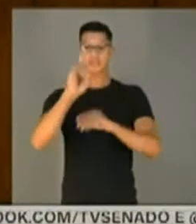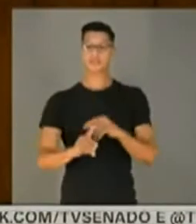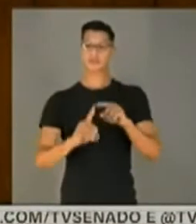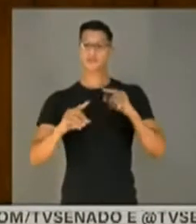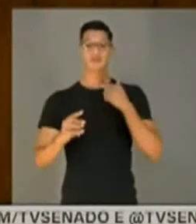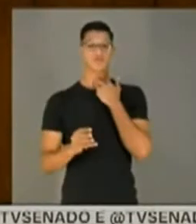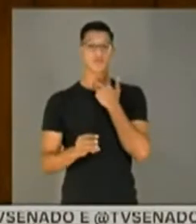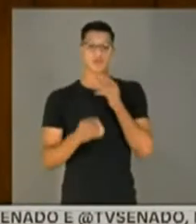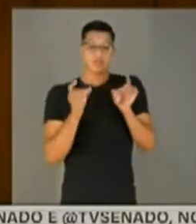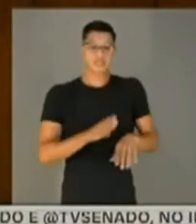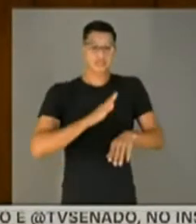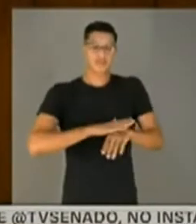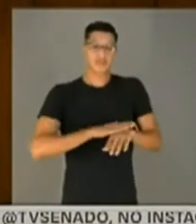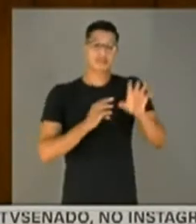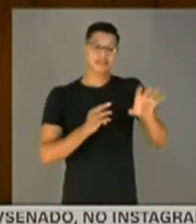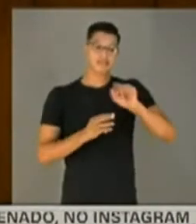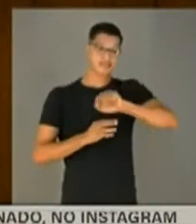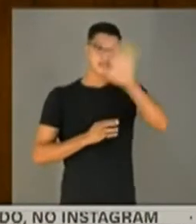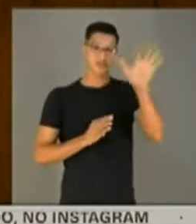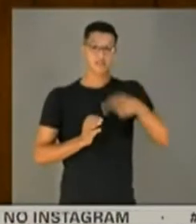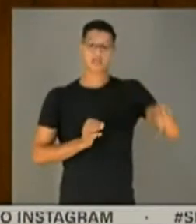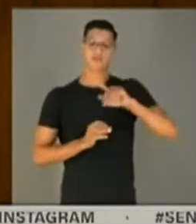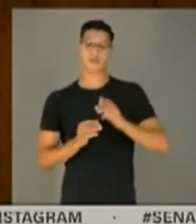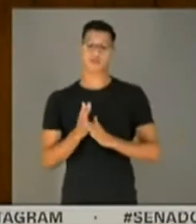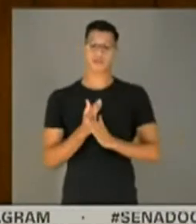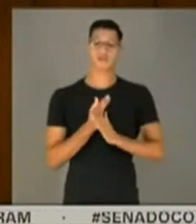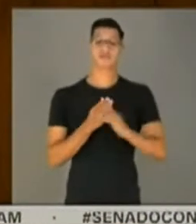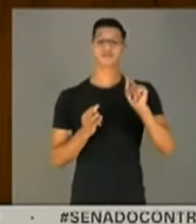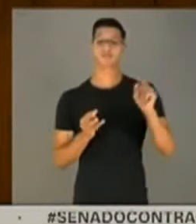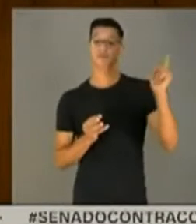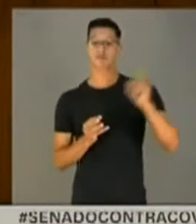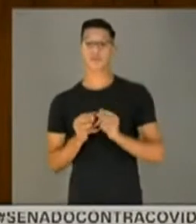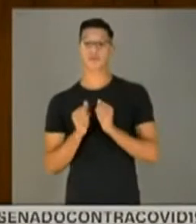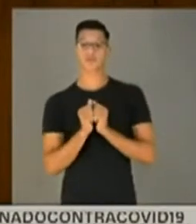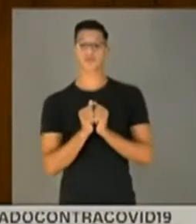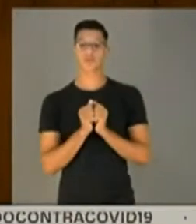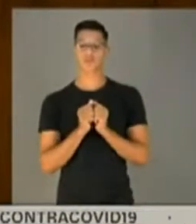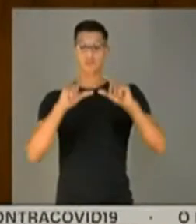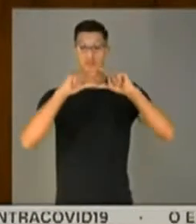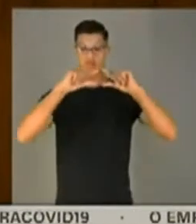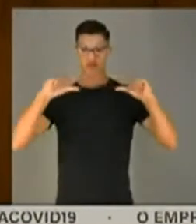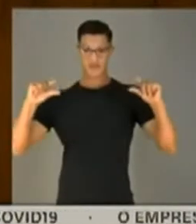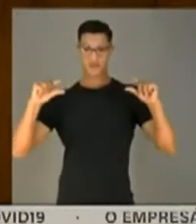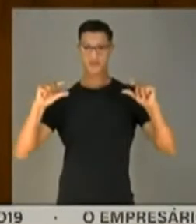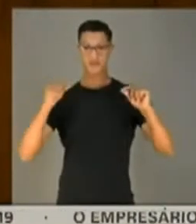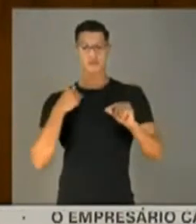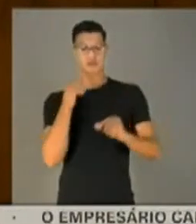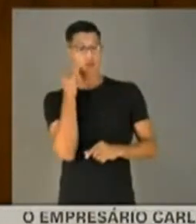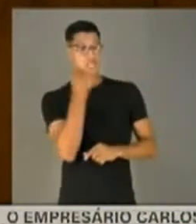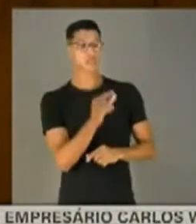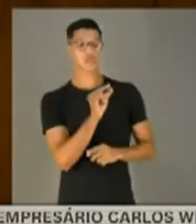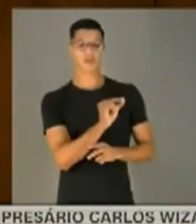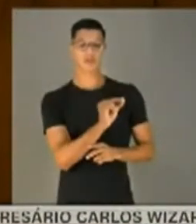Mas eu não posso deixar de fazer esse esclarecimento ao senhor, que veio com um versículo bíblico e que eu lhe digo